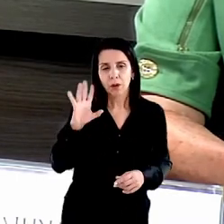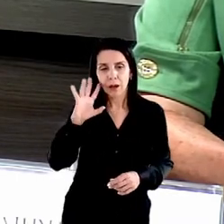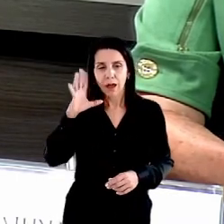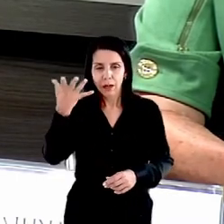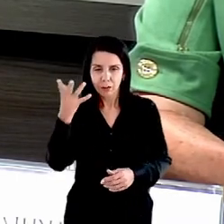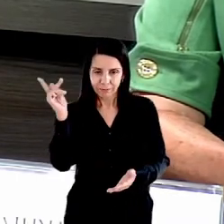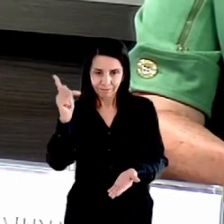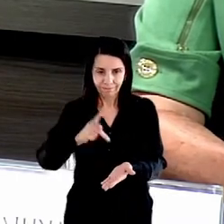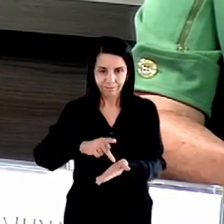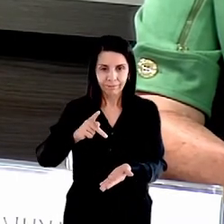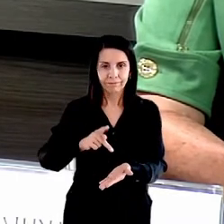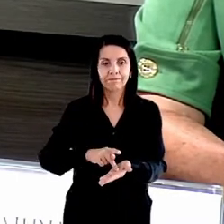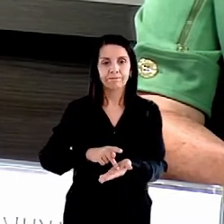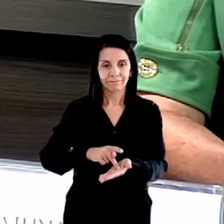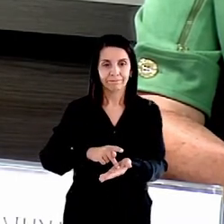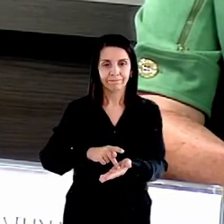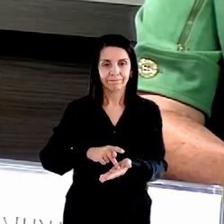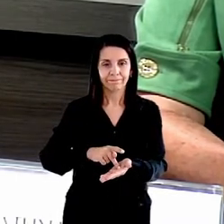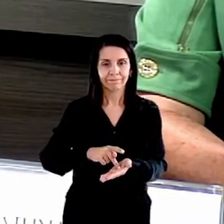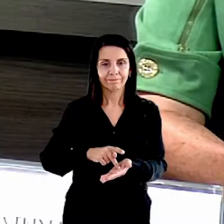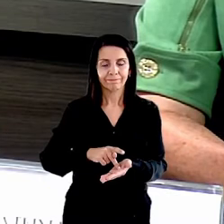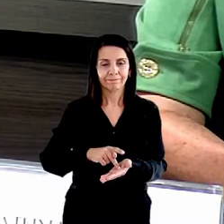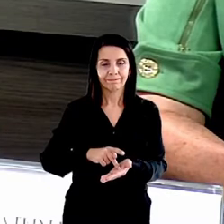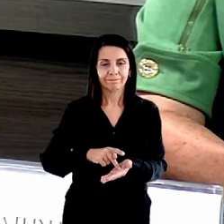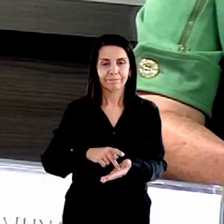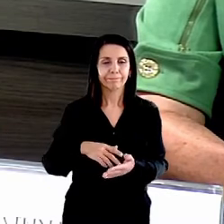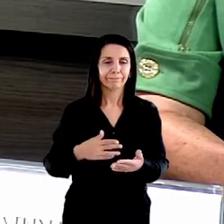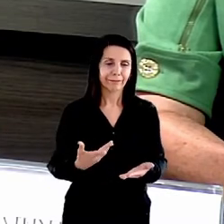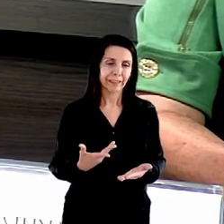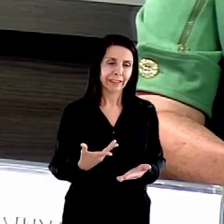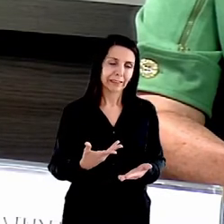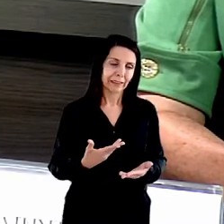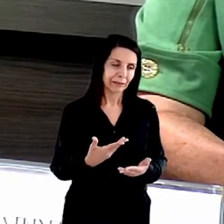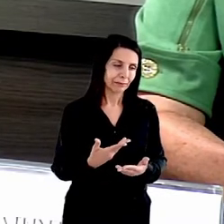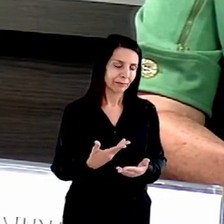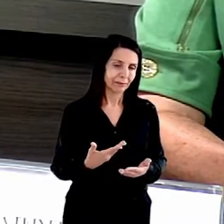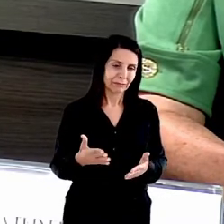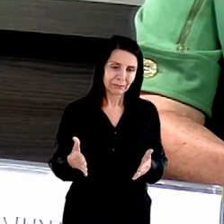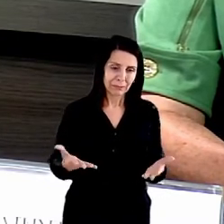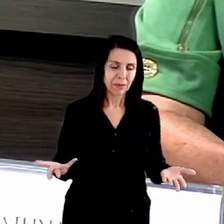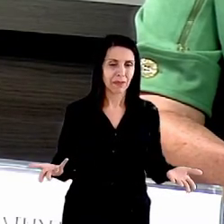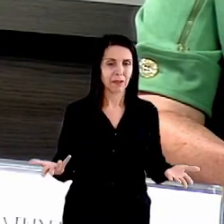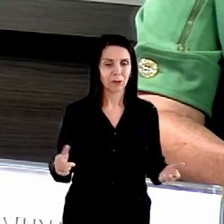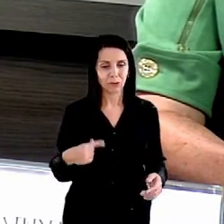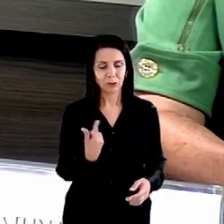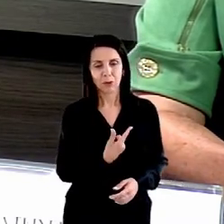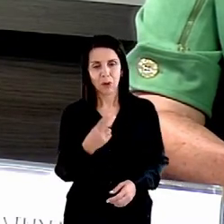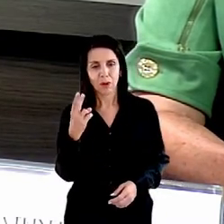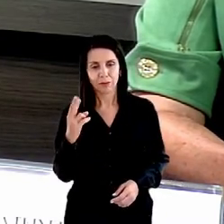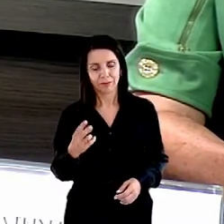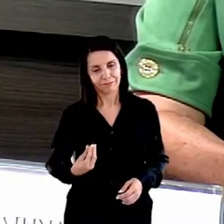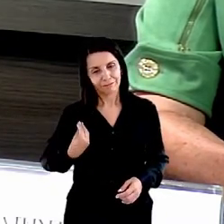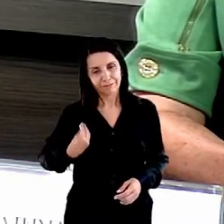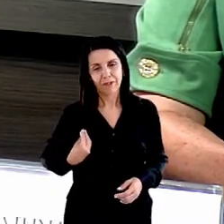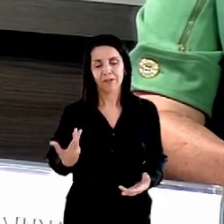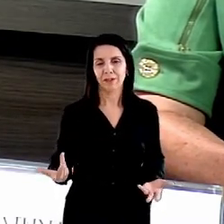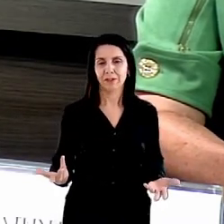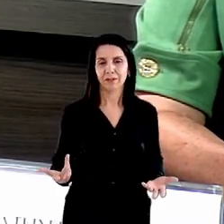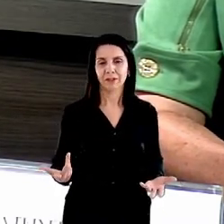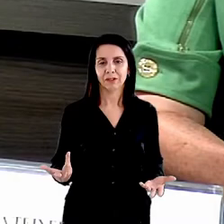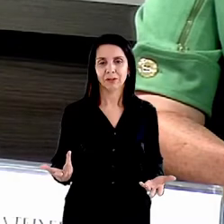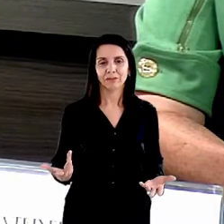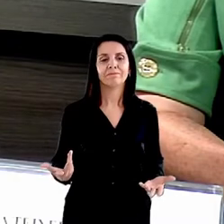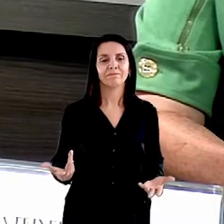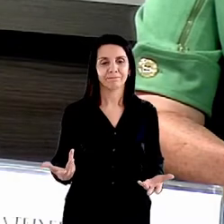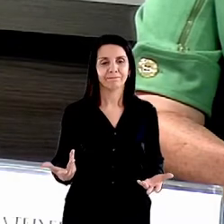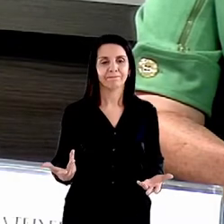e essa vergonha que a gente vive diante dos brasileiros e diante do mundo é, de fato, a vontade